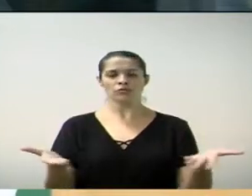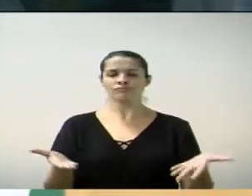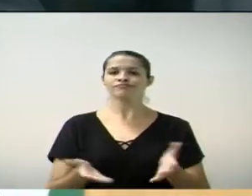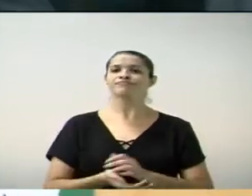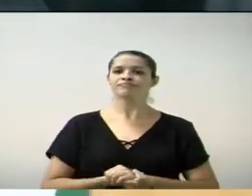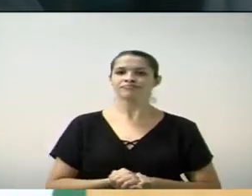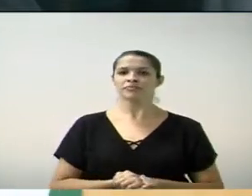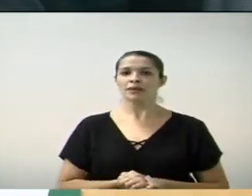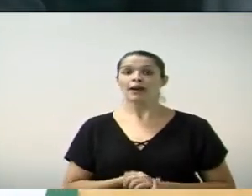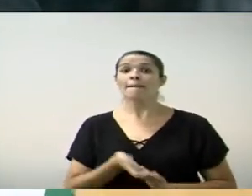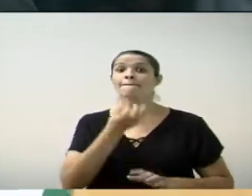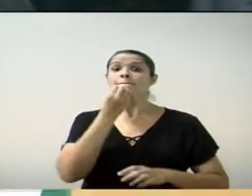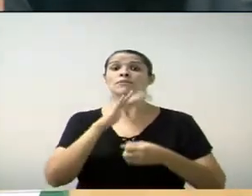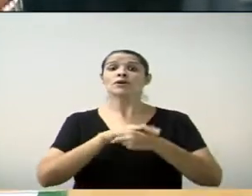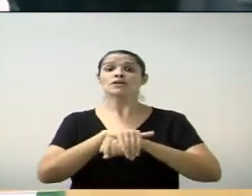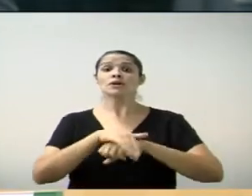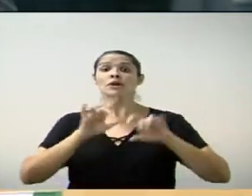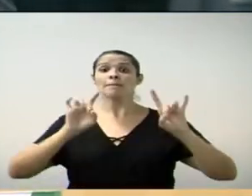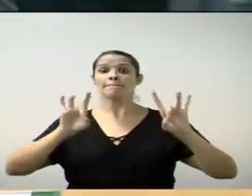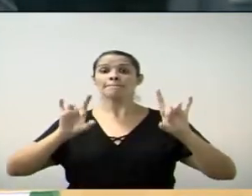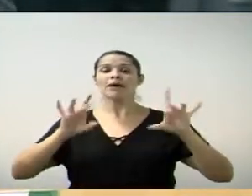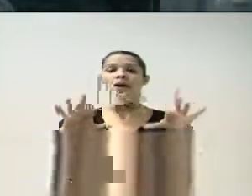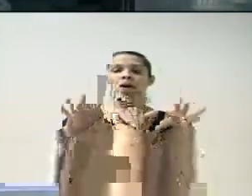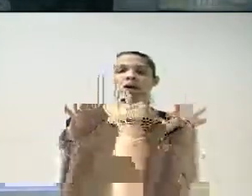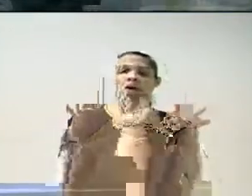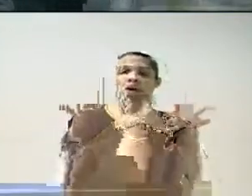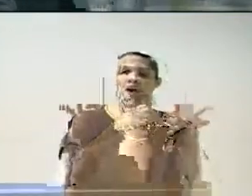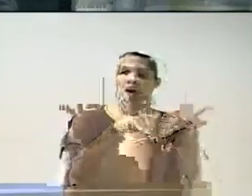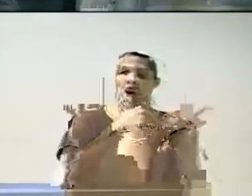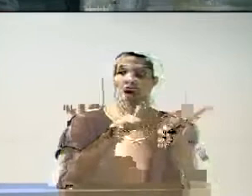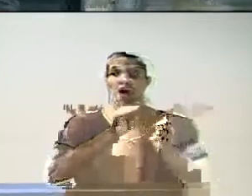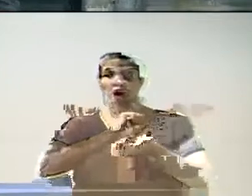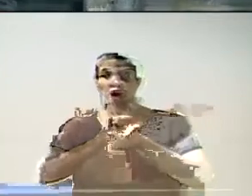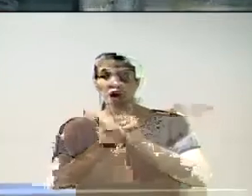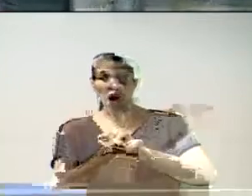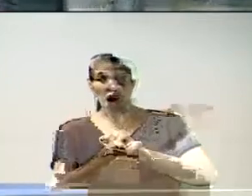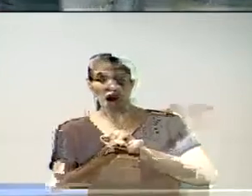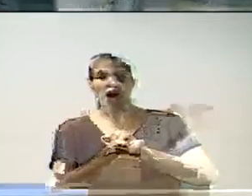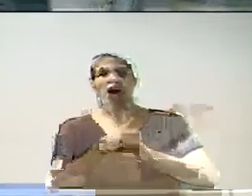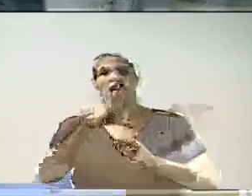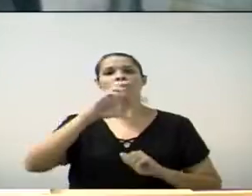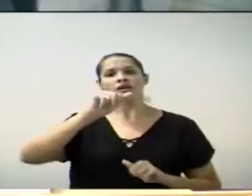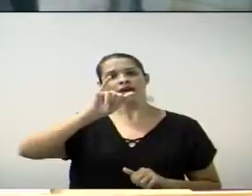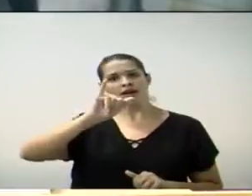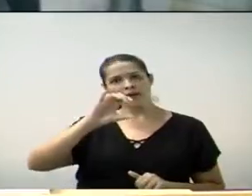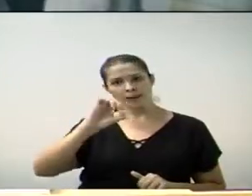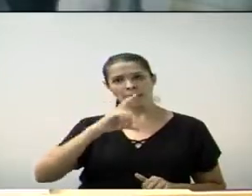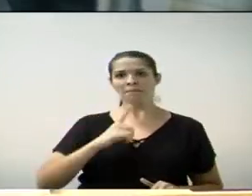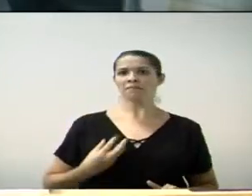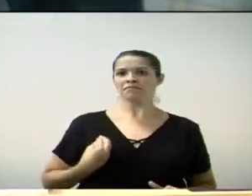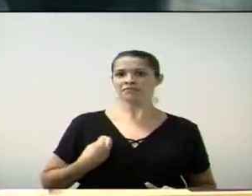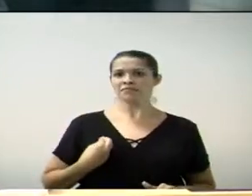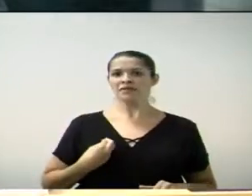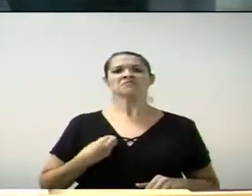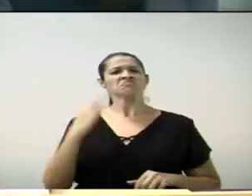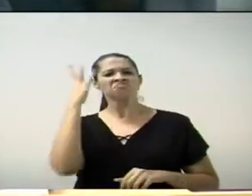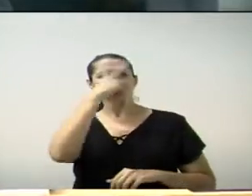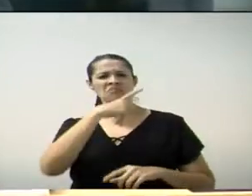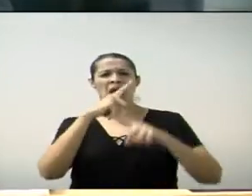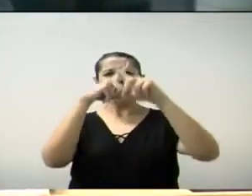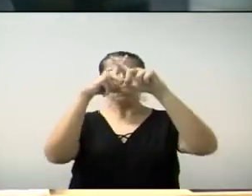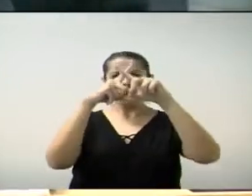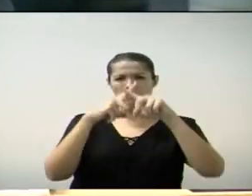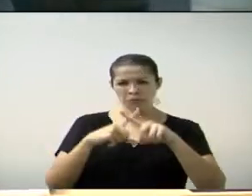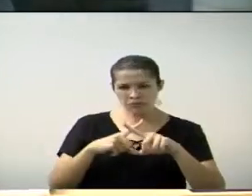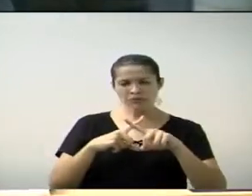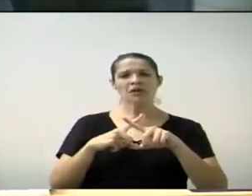deixar um boa noite especial aqui e parabenizar o Esportes, o Caio, pelo belíssimo campeonato que está